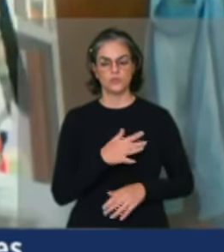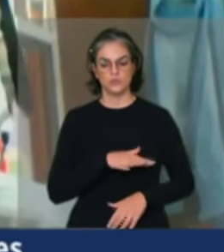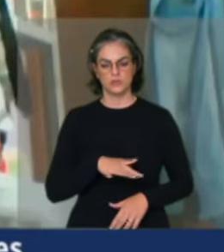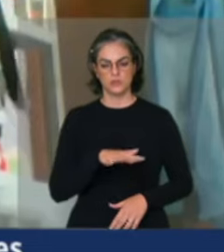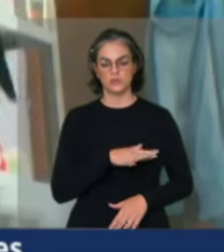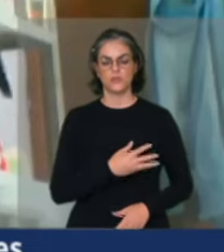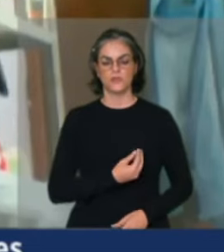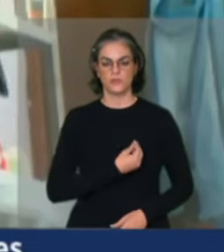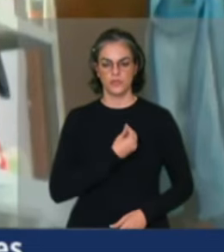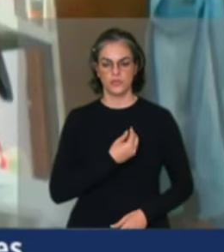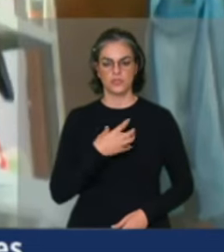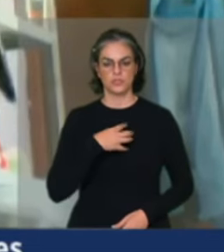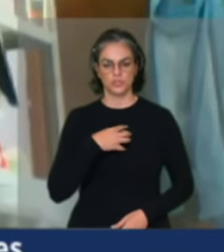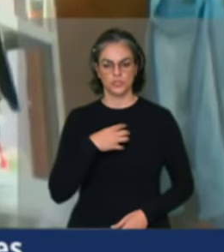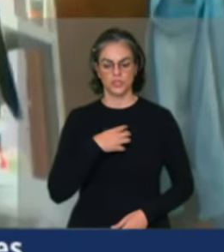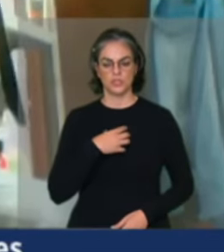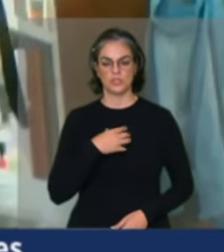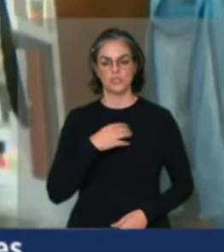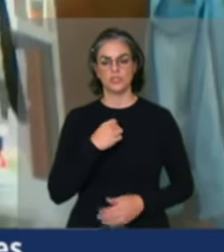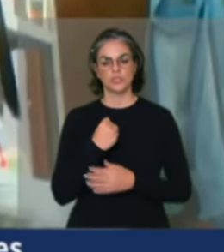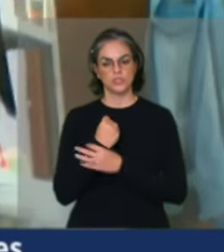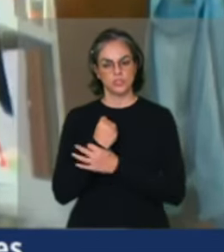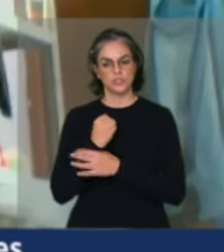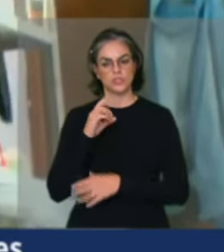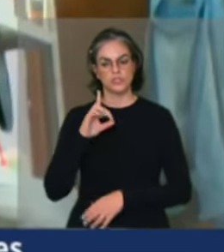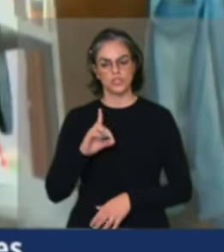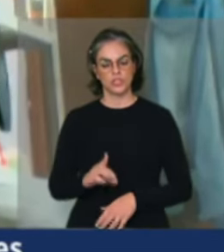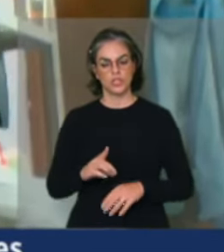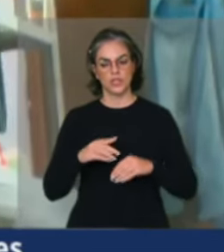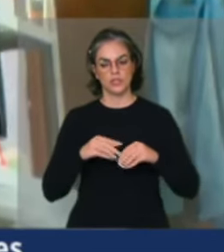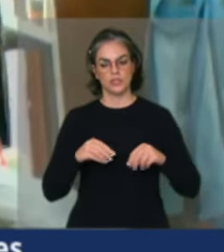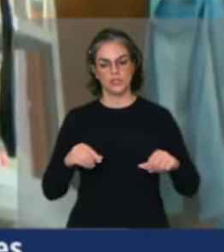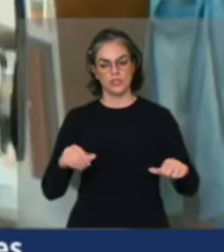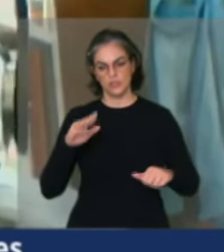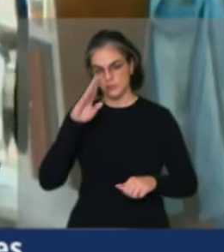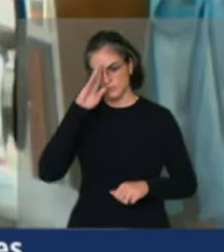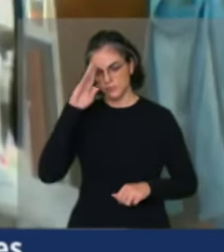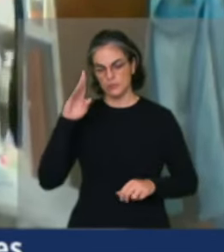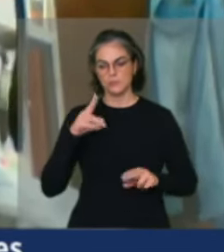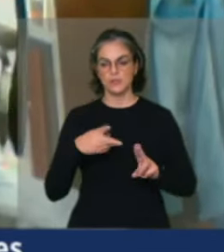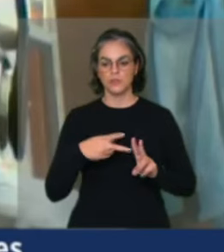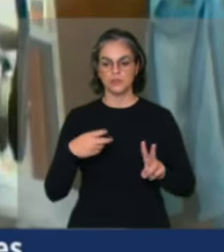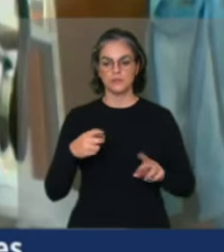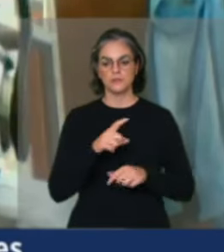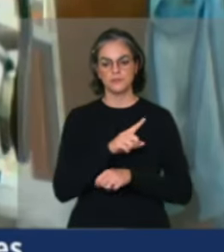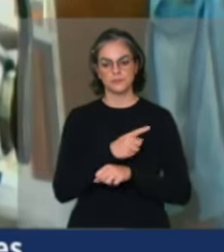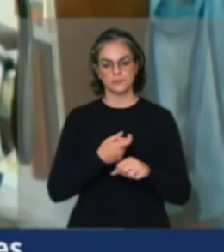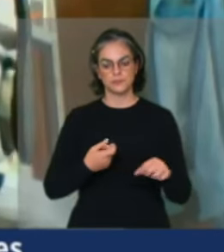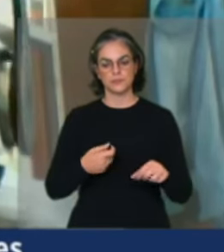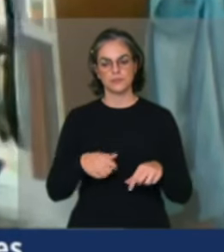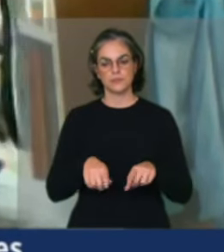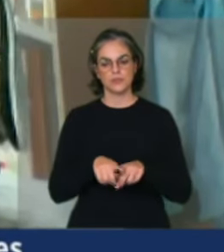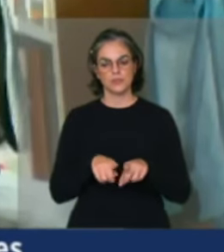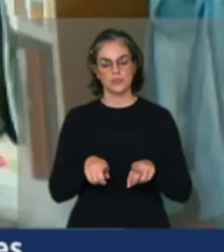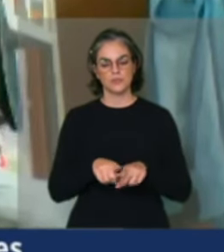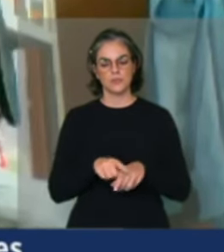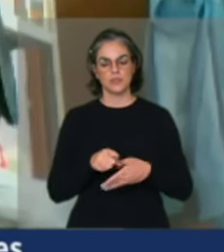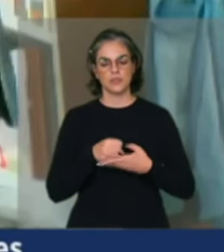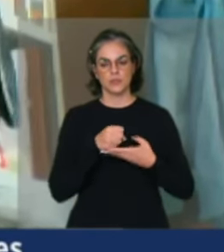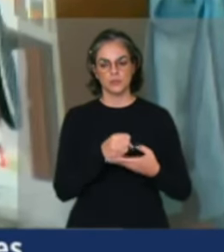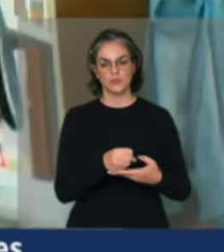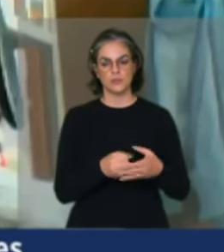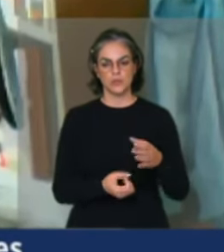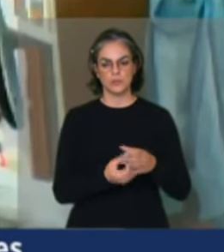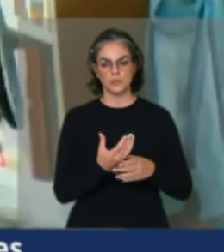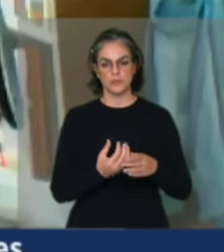vida, garantir o direito ao território, sobretudo ao território indígena, quilombola, garantir subsídio para a produção agroecológica e para a